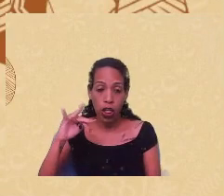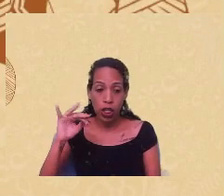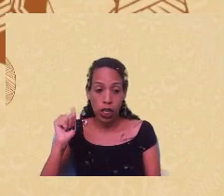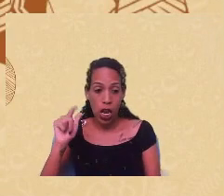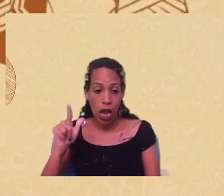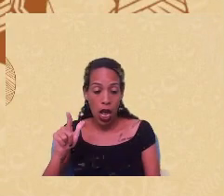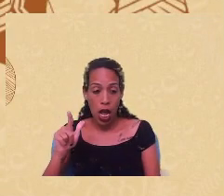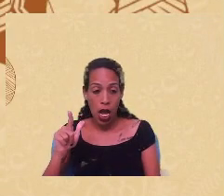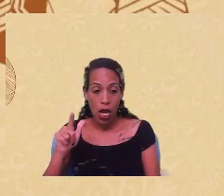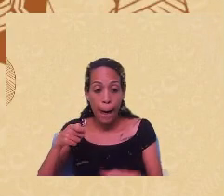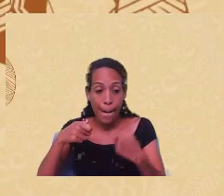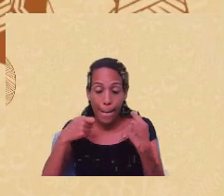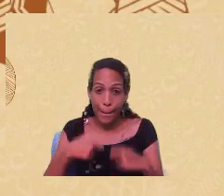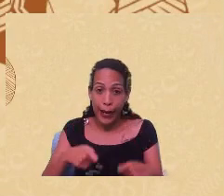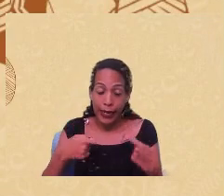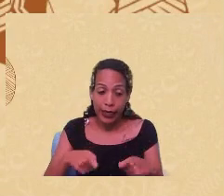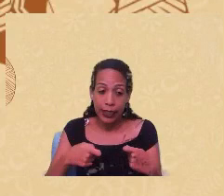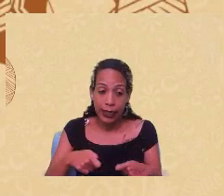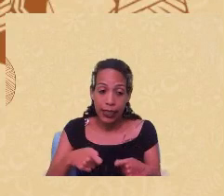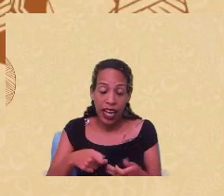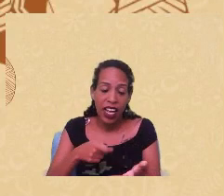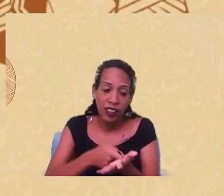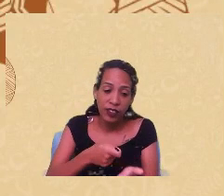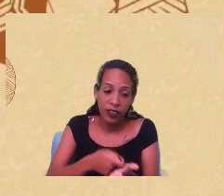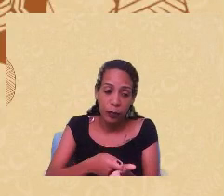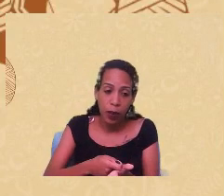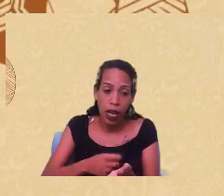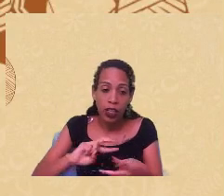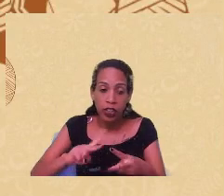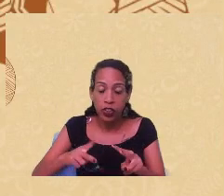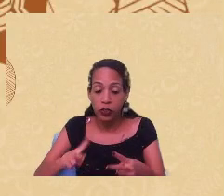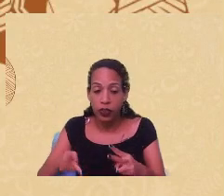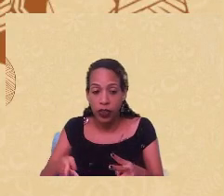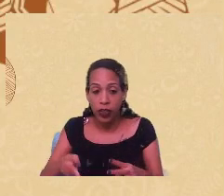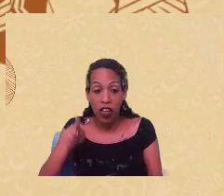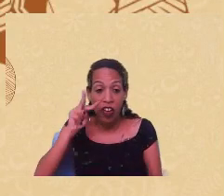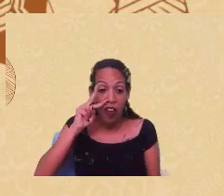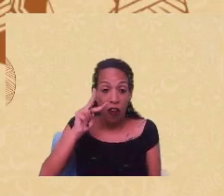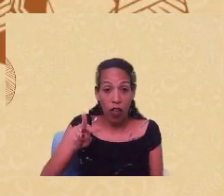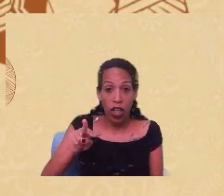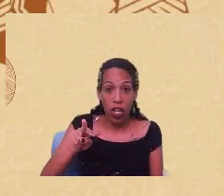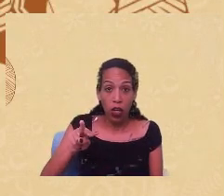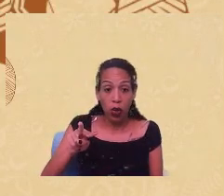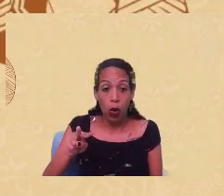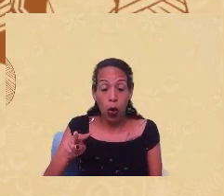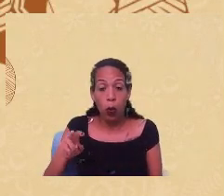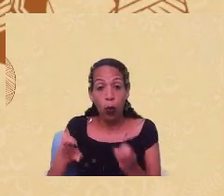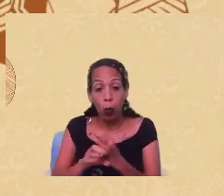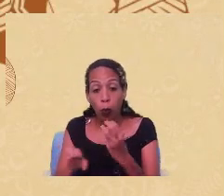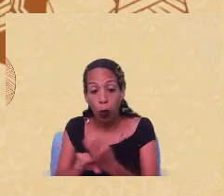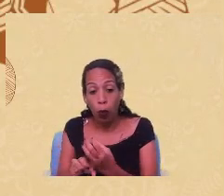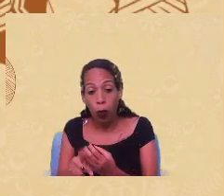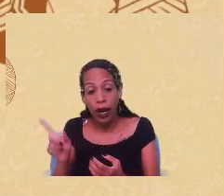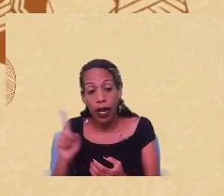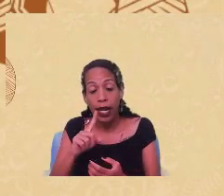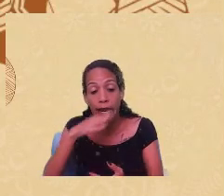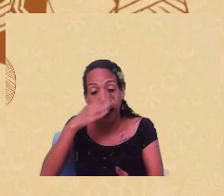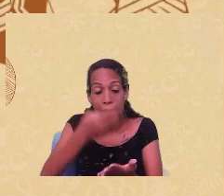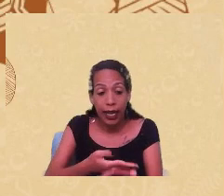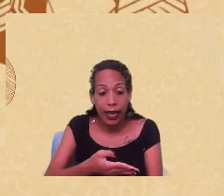precisa afirmar a diferença visando o incomum para não cair no que